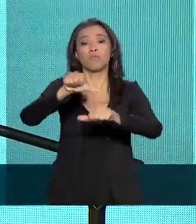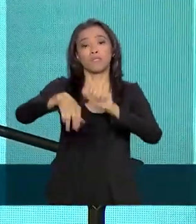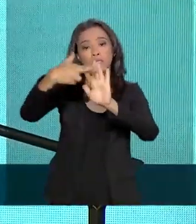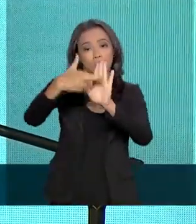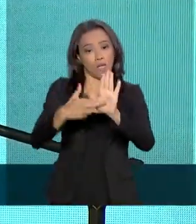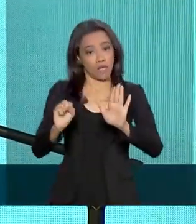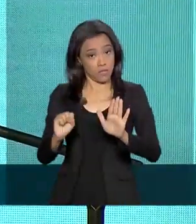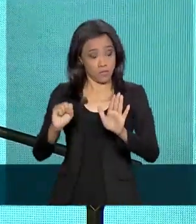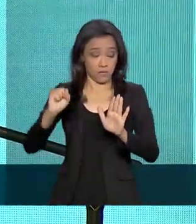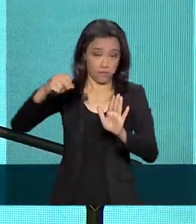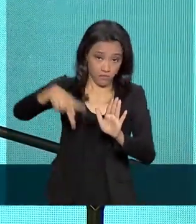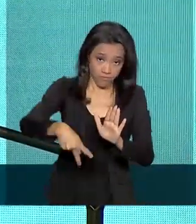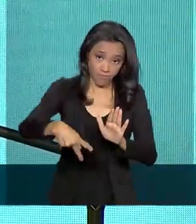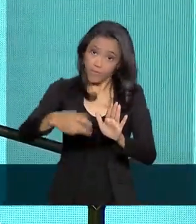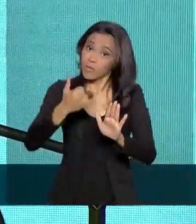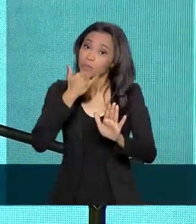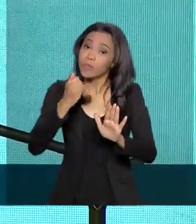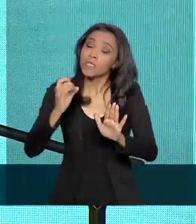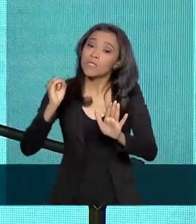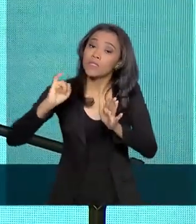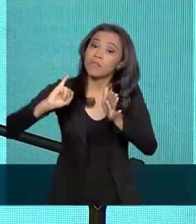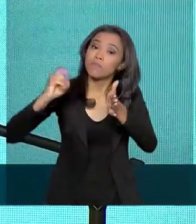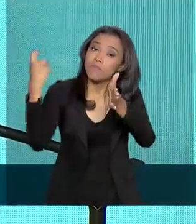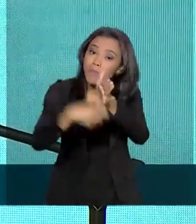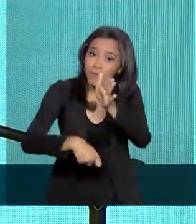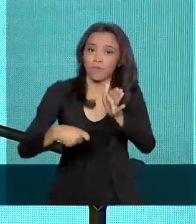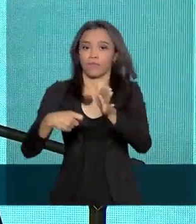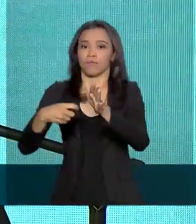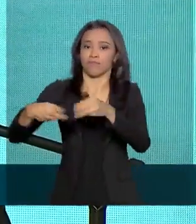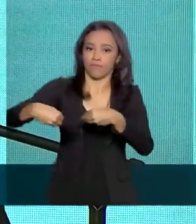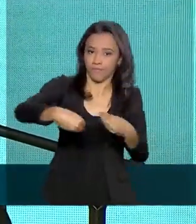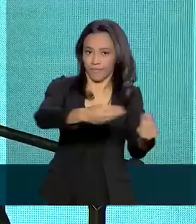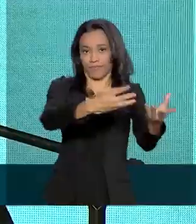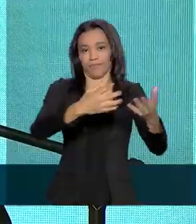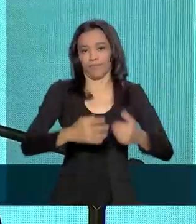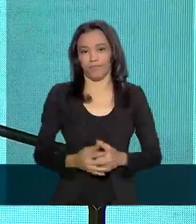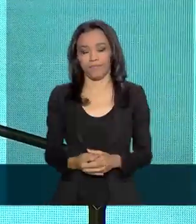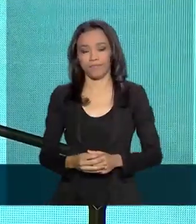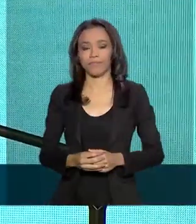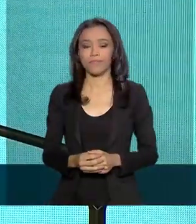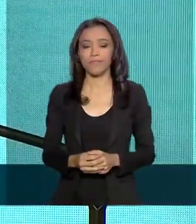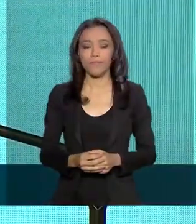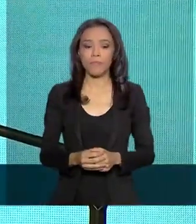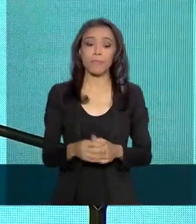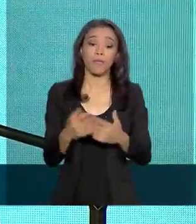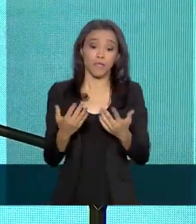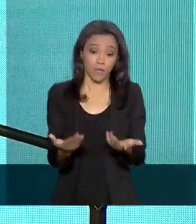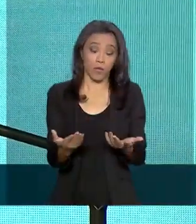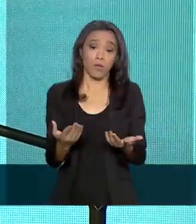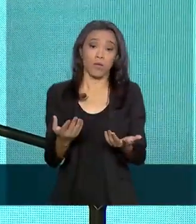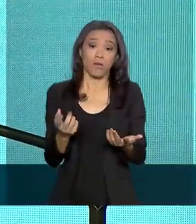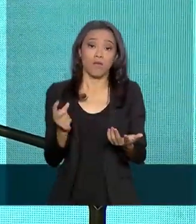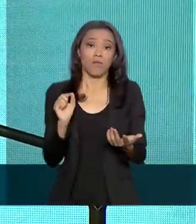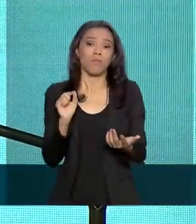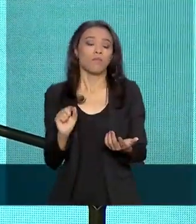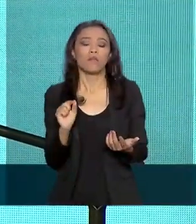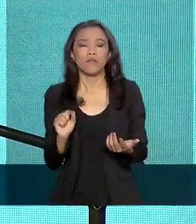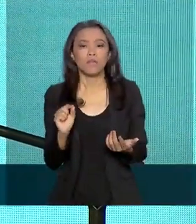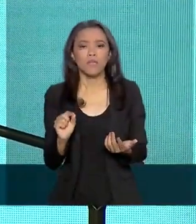Apesar de não entender de economia. Mas quem entendia fundou o Brasil. E para que realmente